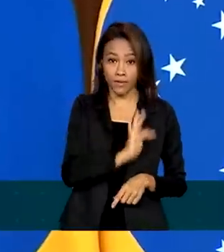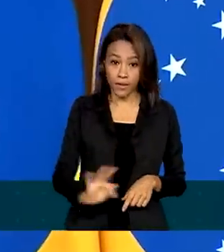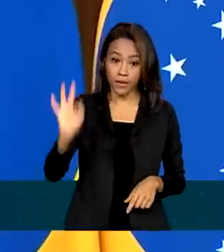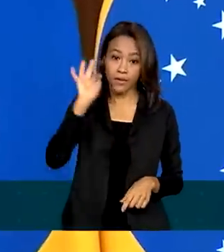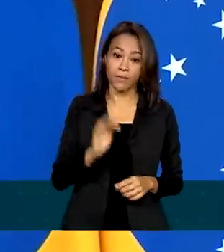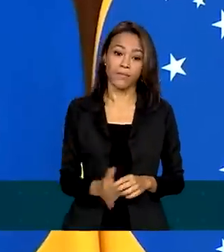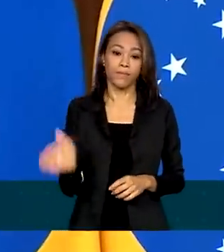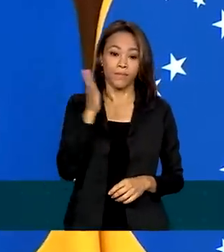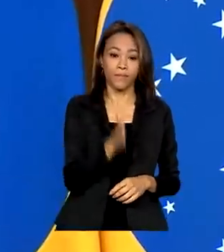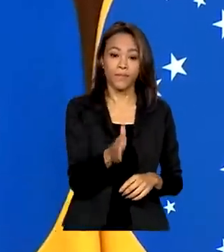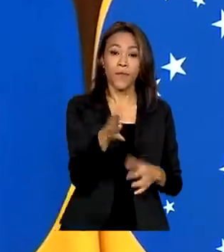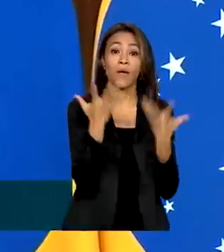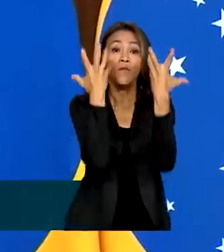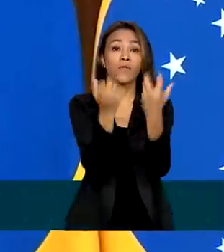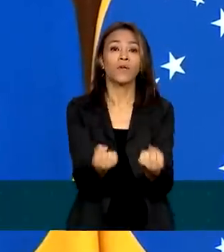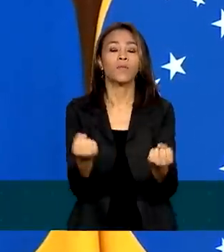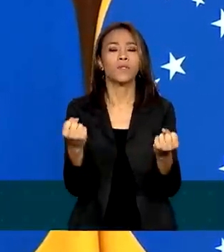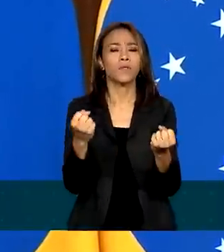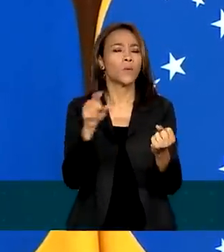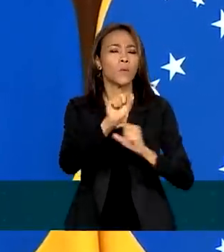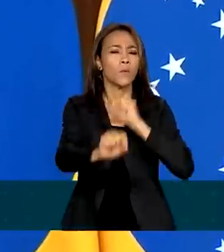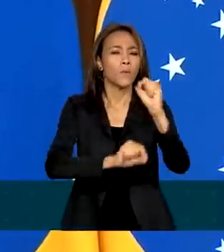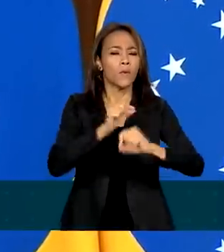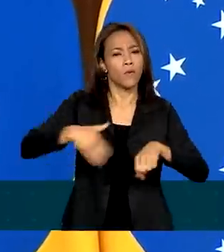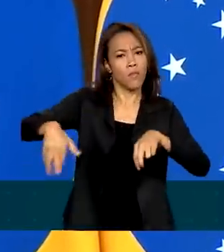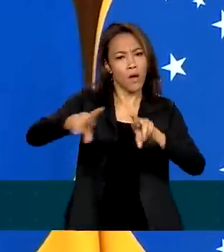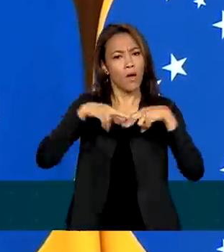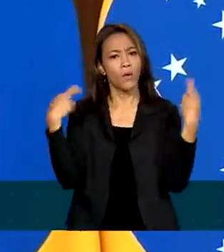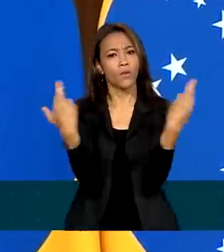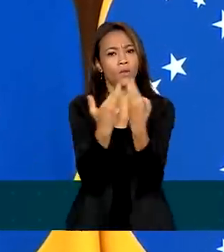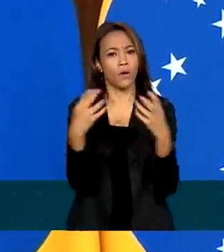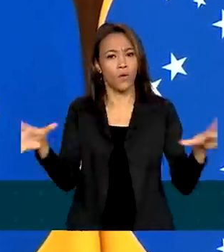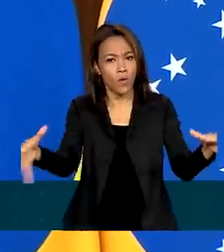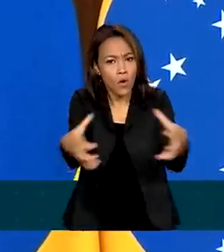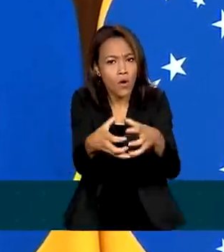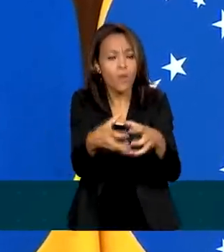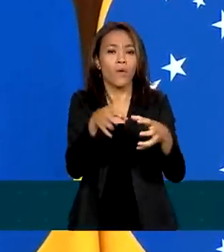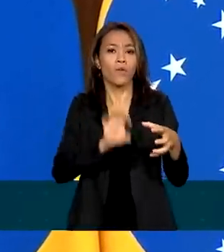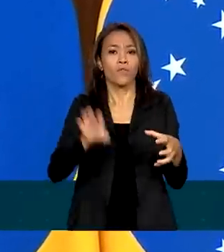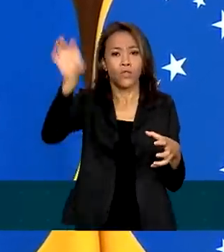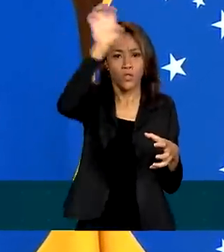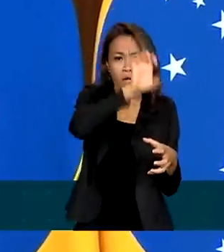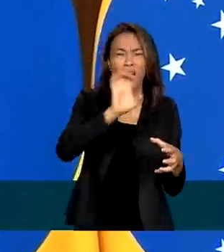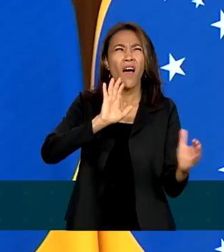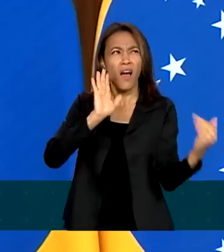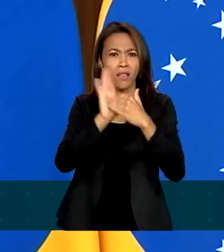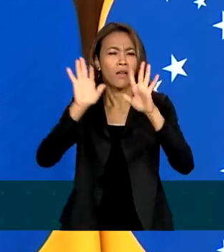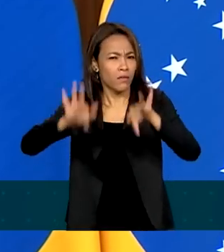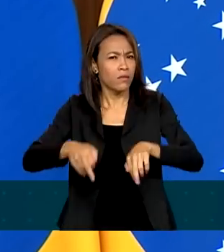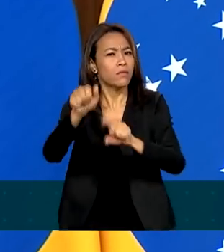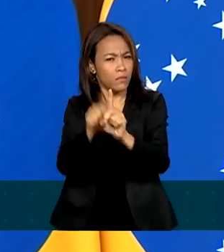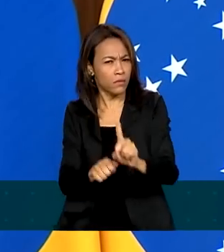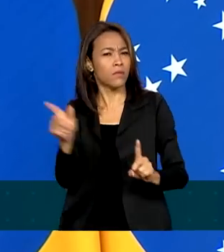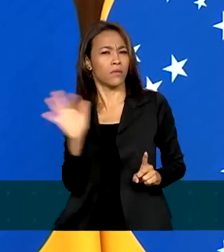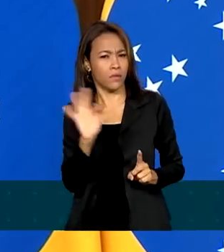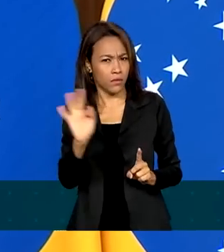essas reuniões bilaterais de fechamento dessas propostas com a ideia de que até o final de fevereiro nós tenhamos